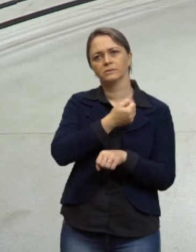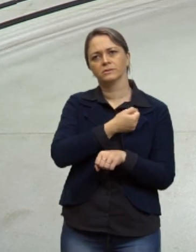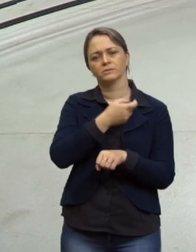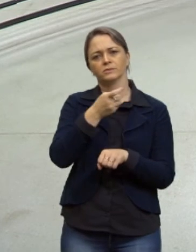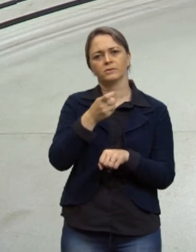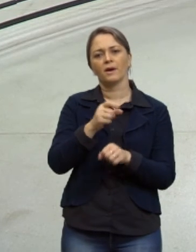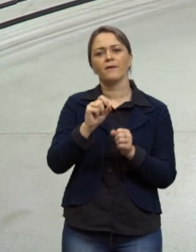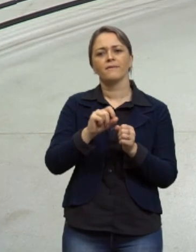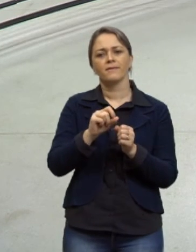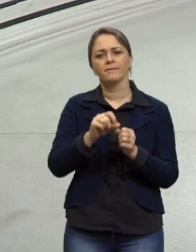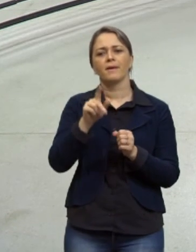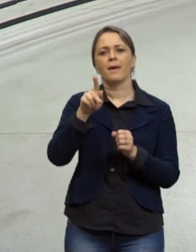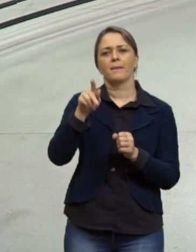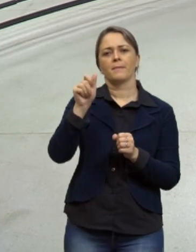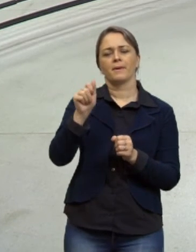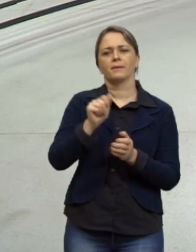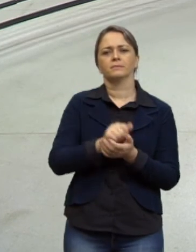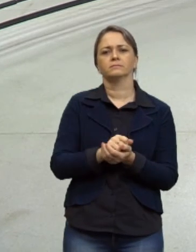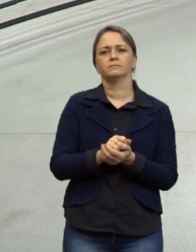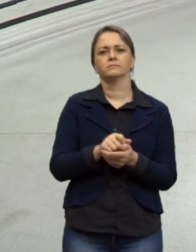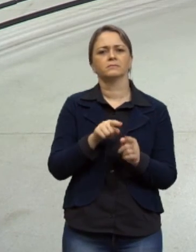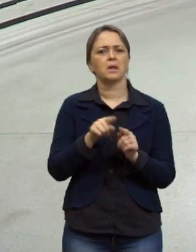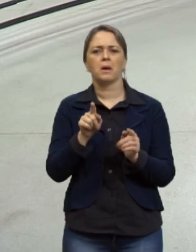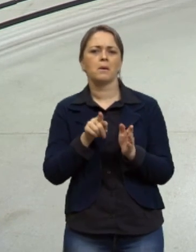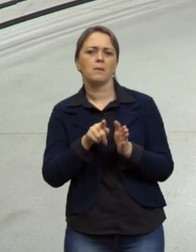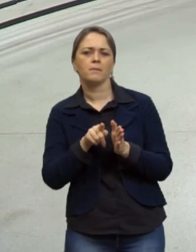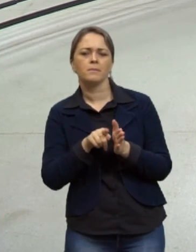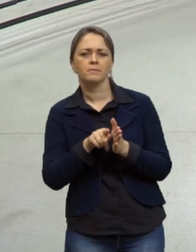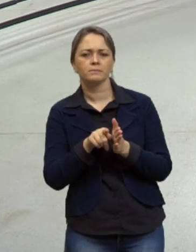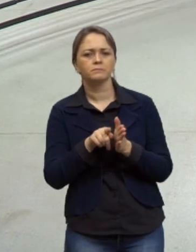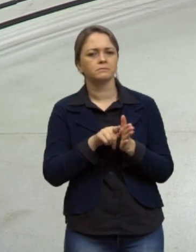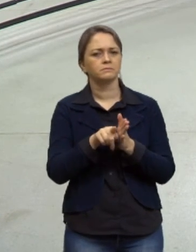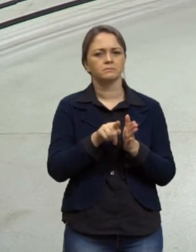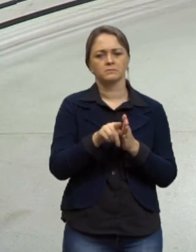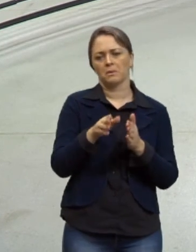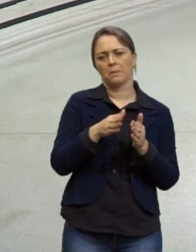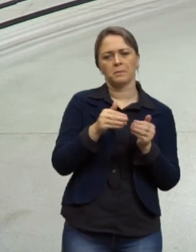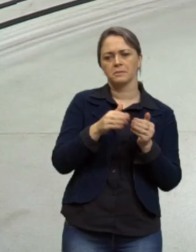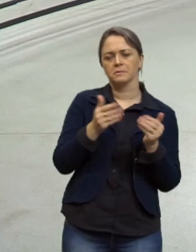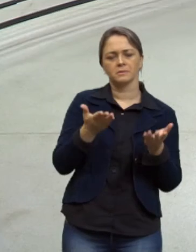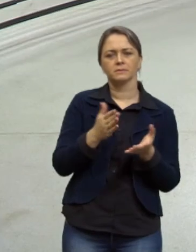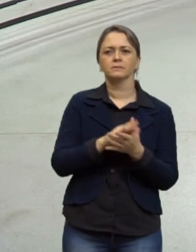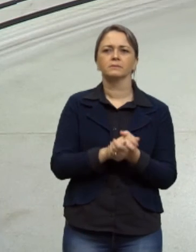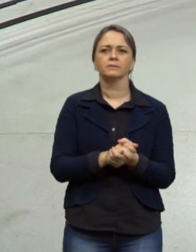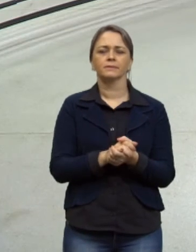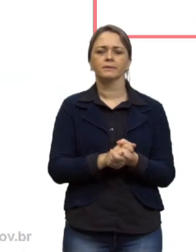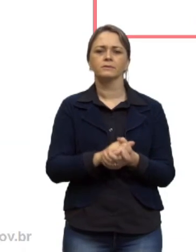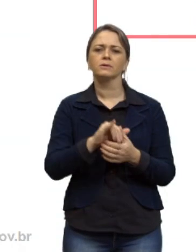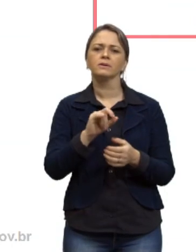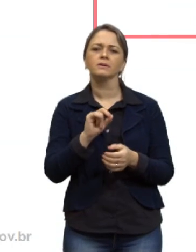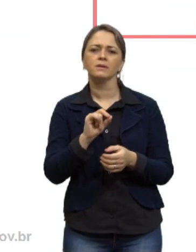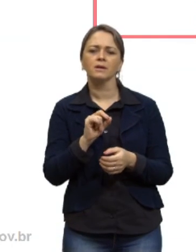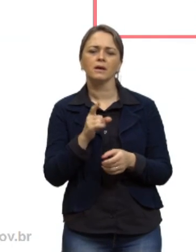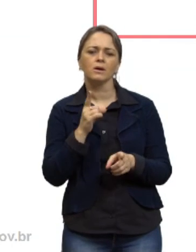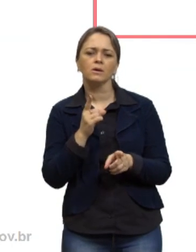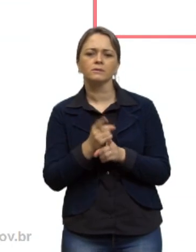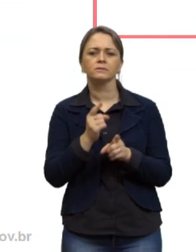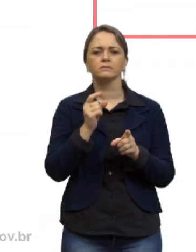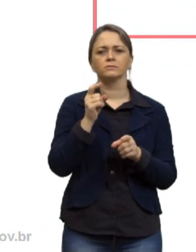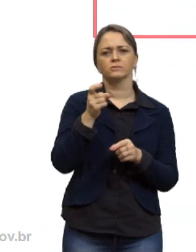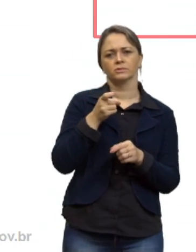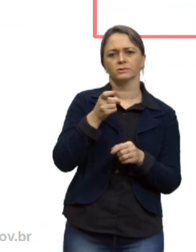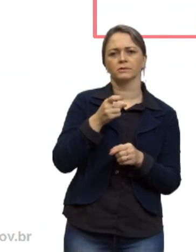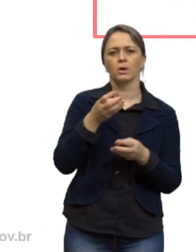escrever a PA certo mas isso não era uma pergunta que estava sendo feita a única pergunta feita ali é descobrir o valor